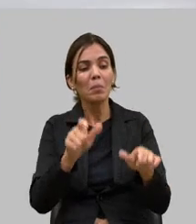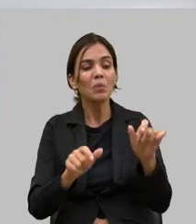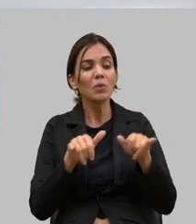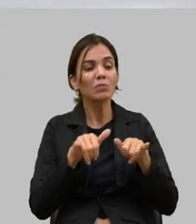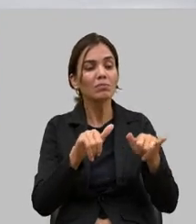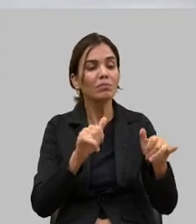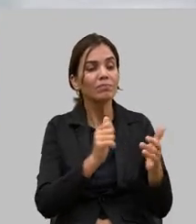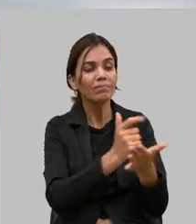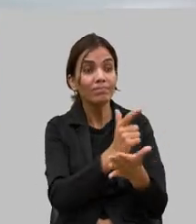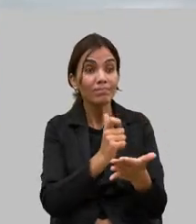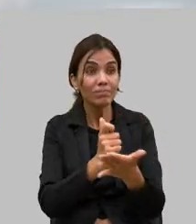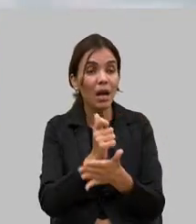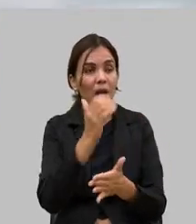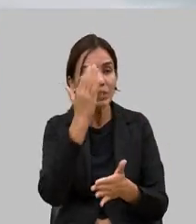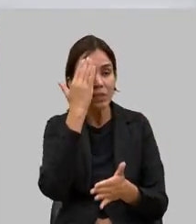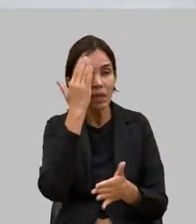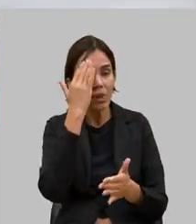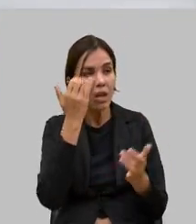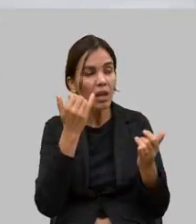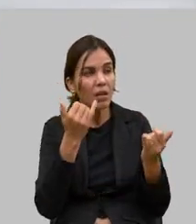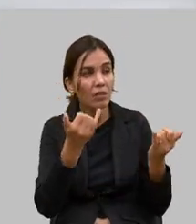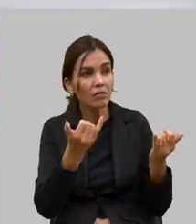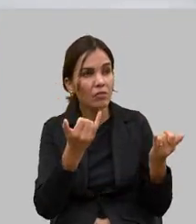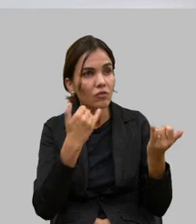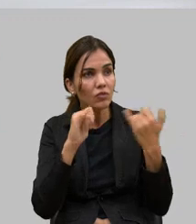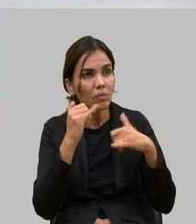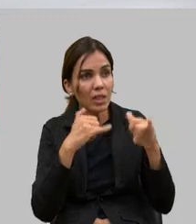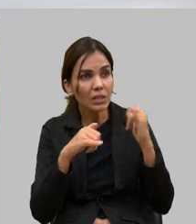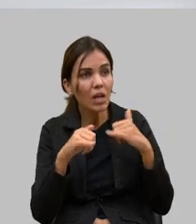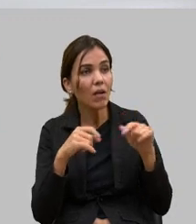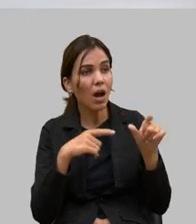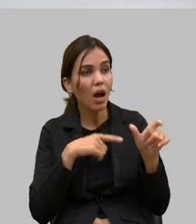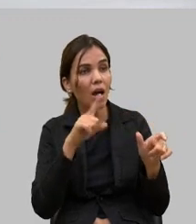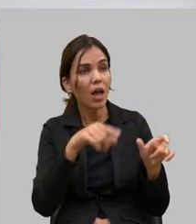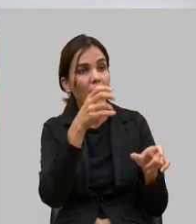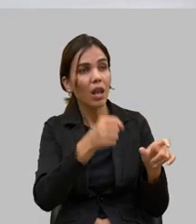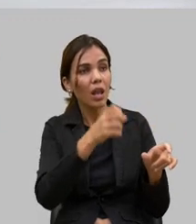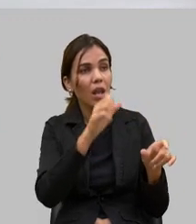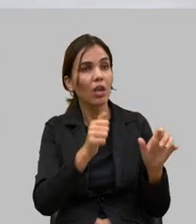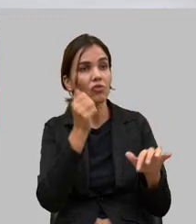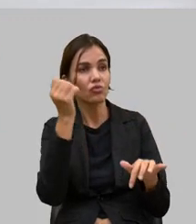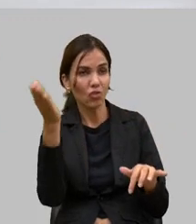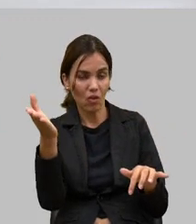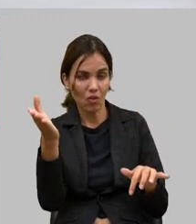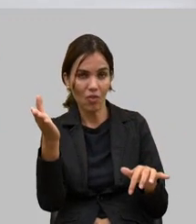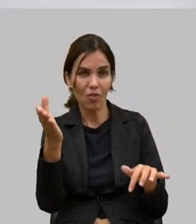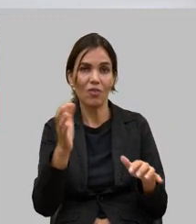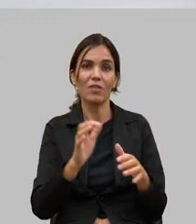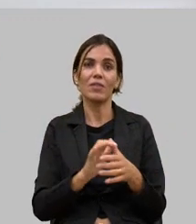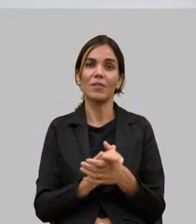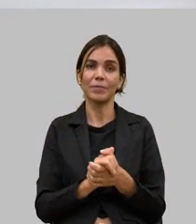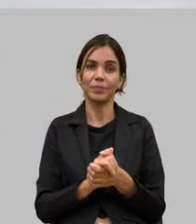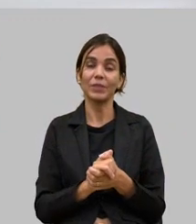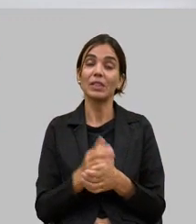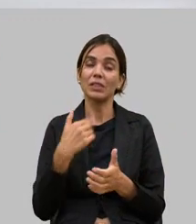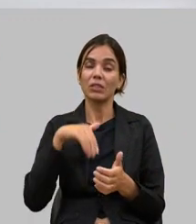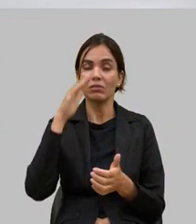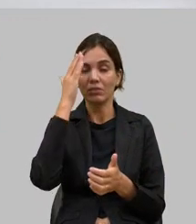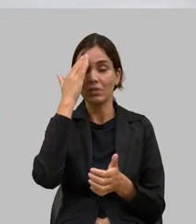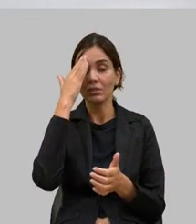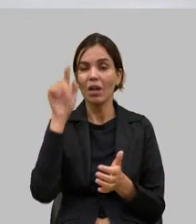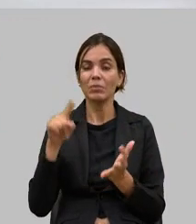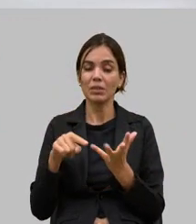com o nosso leite aqui mas o livre comércio nos impede às vezes de tomar algumas ações então nós sabemos dessa questão toda